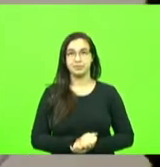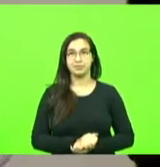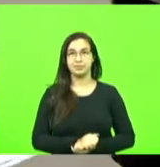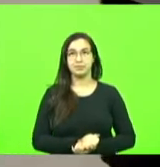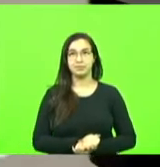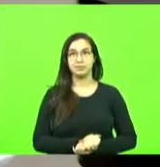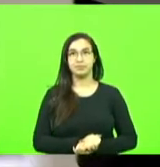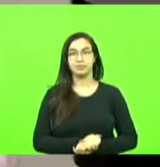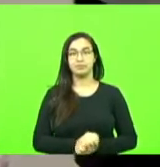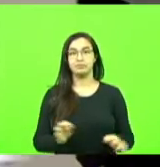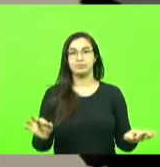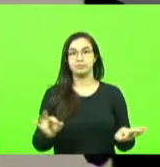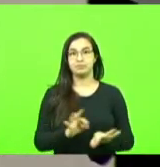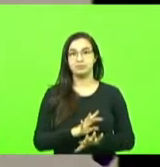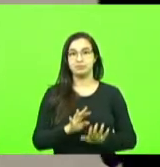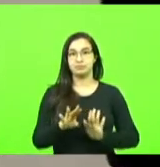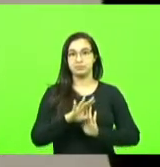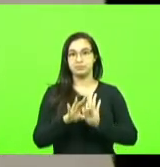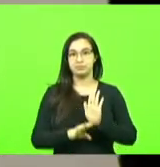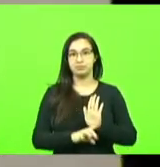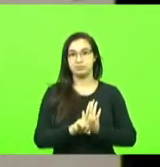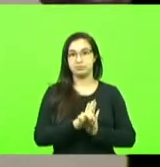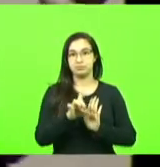finalizada a ordem do dia